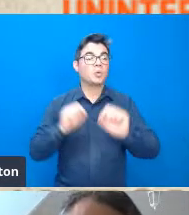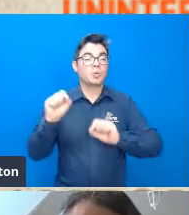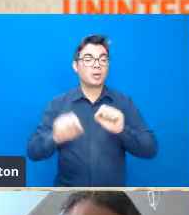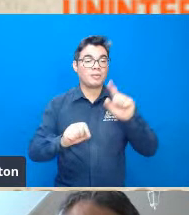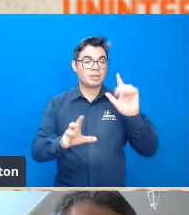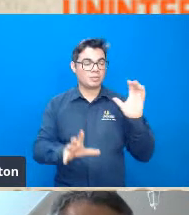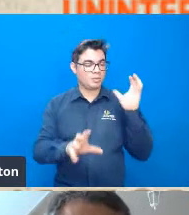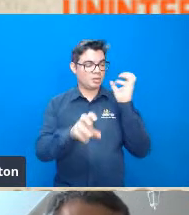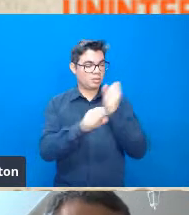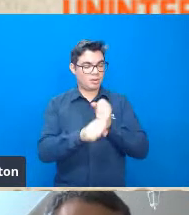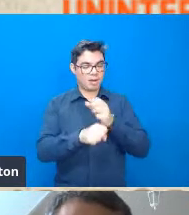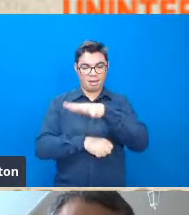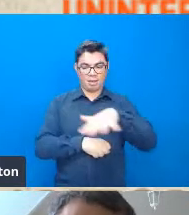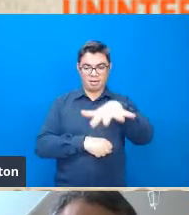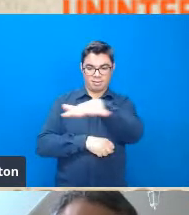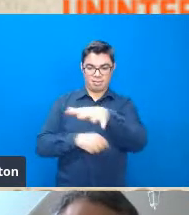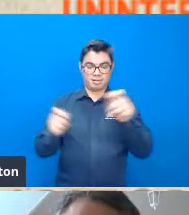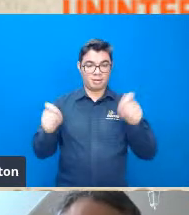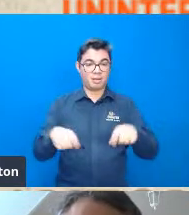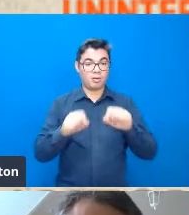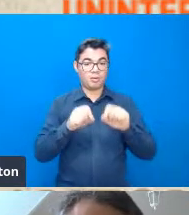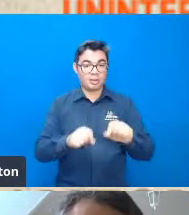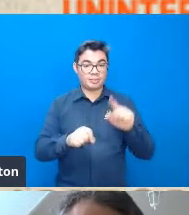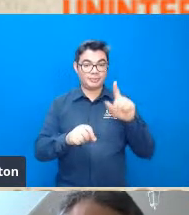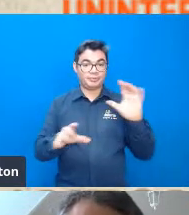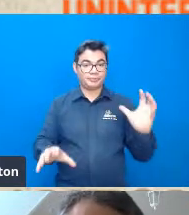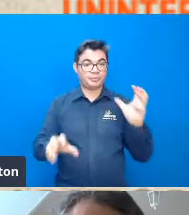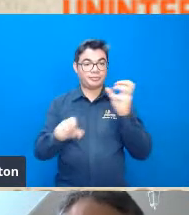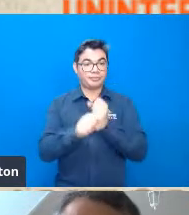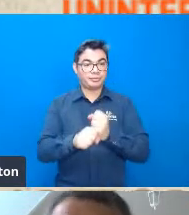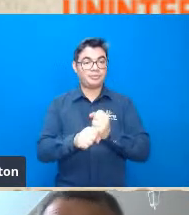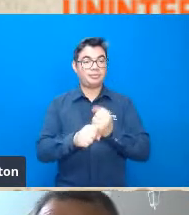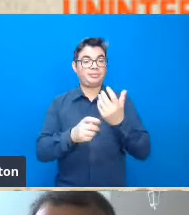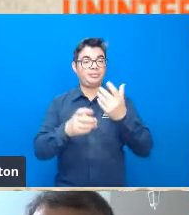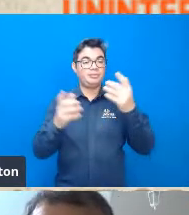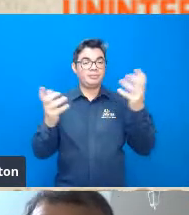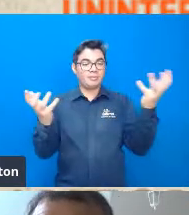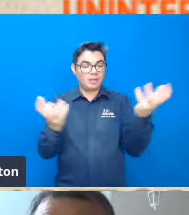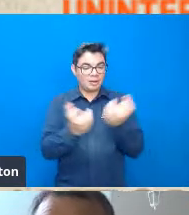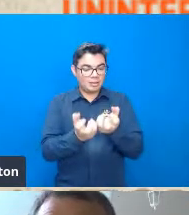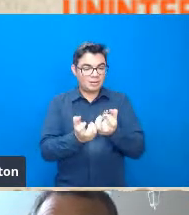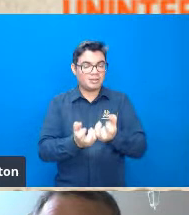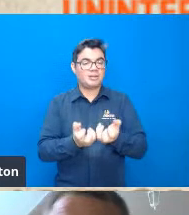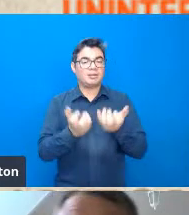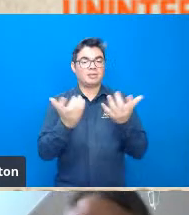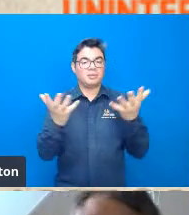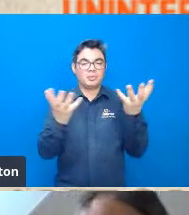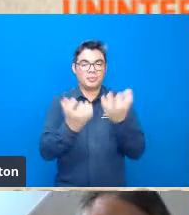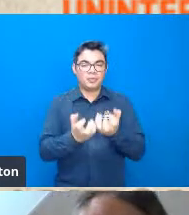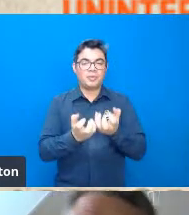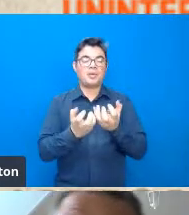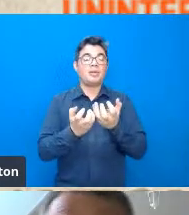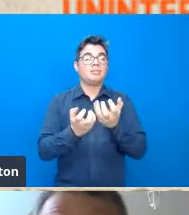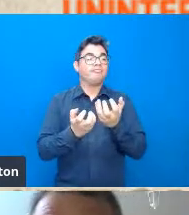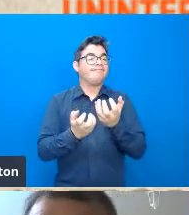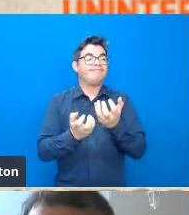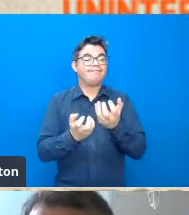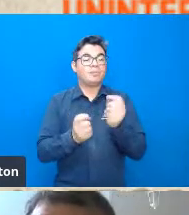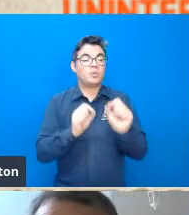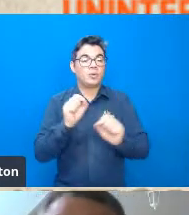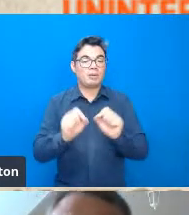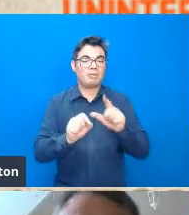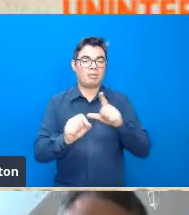mensurar numa área você tem áreas com alta densidade de drenagem áreas com baixa densidade de drenagem quer dizer que você tem alguma